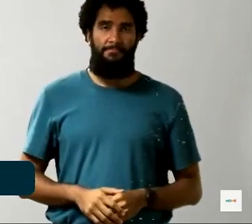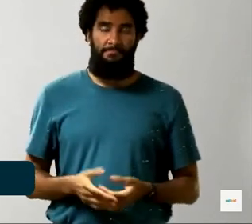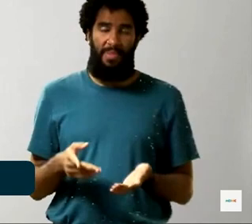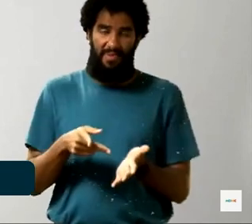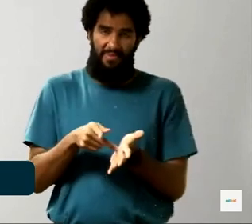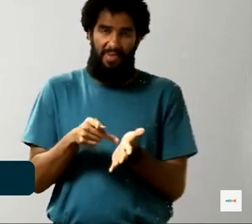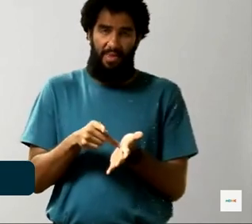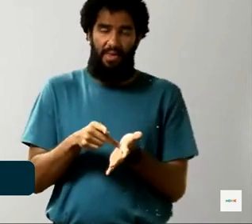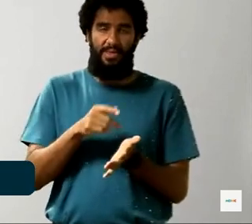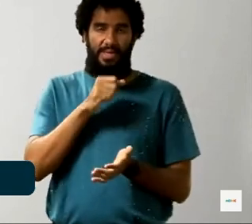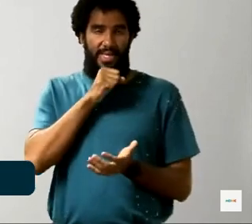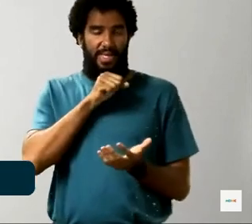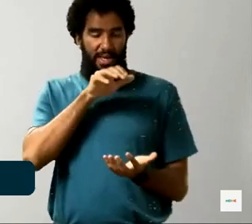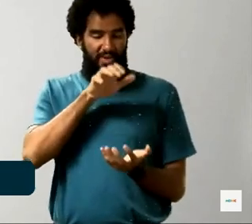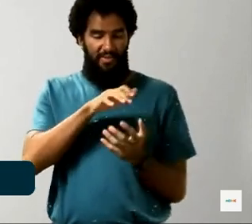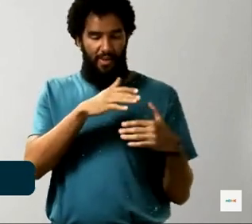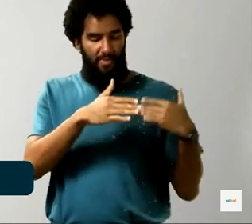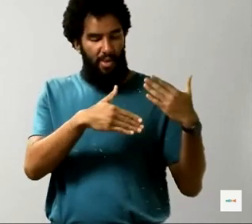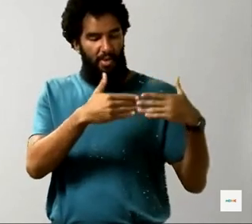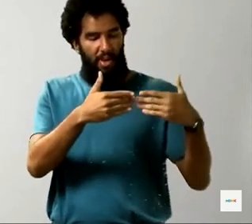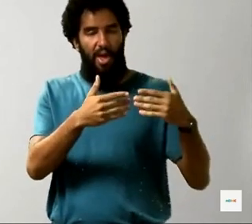envelhecer é o futuro que nos aguarda.